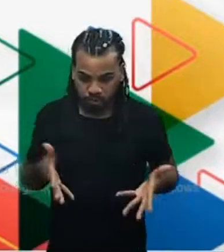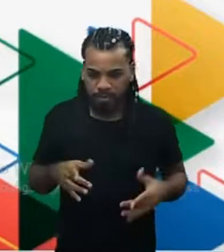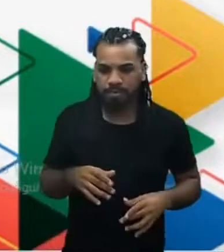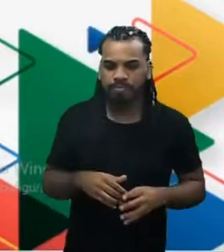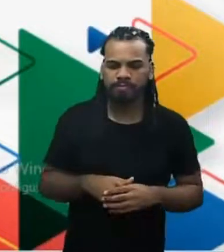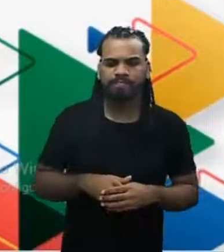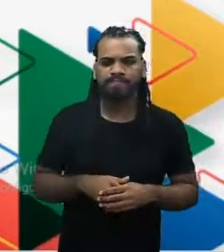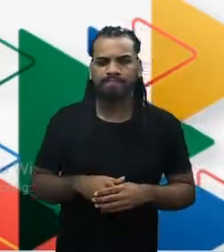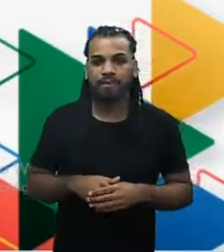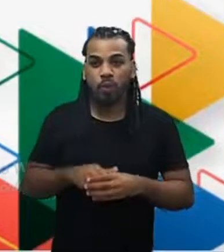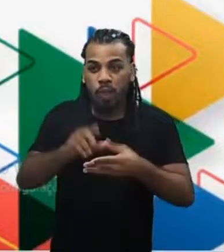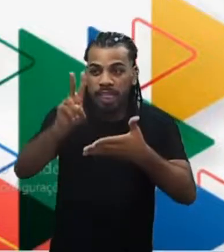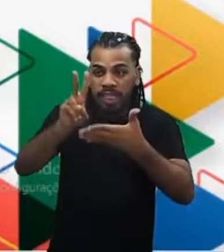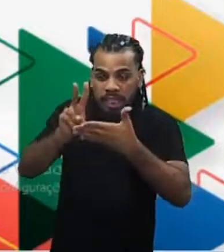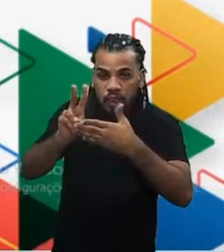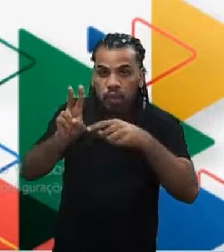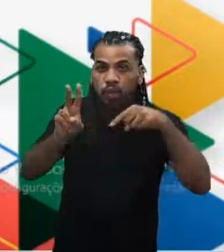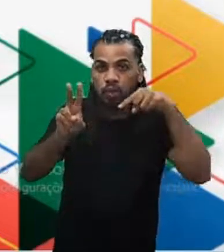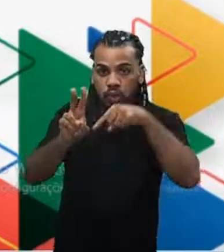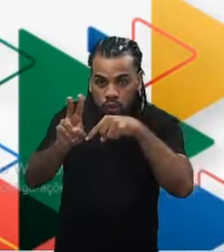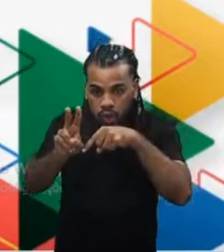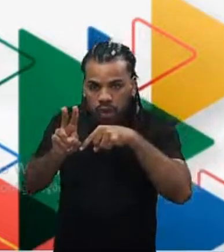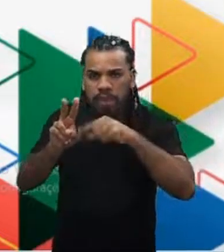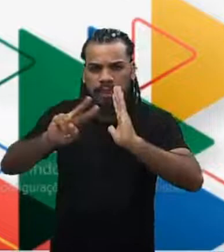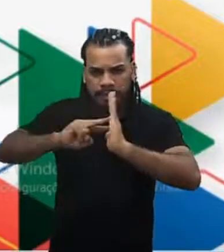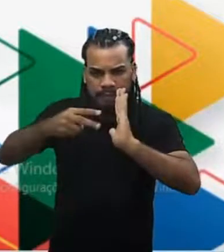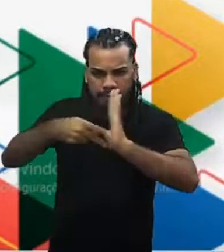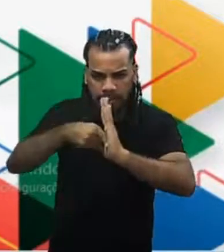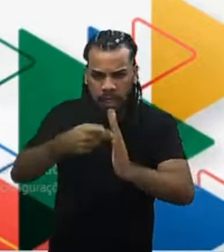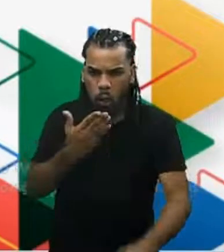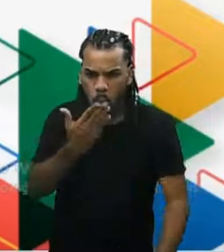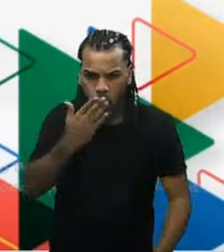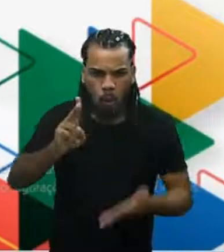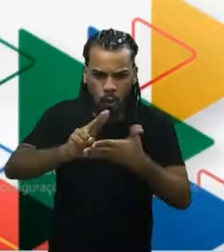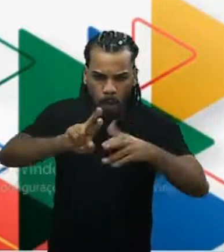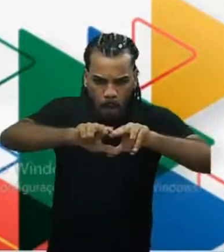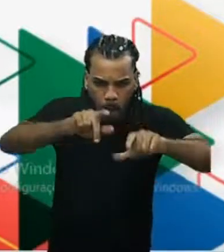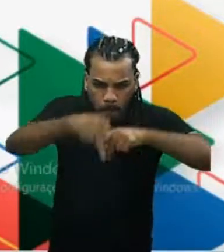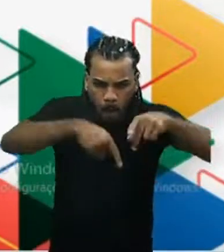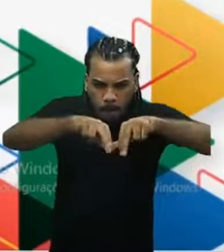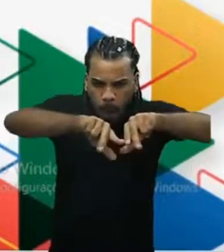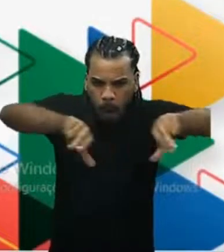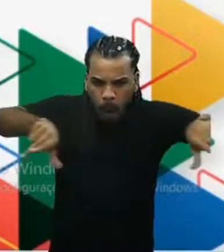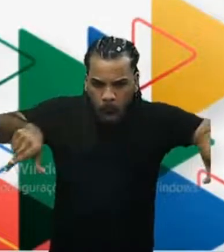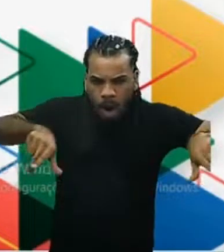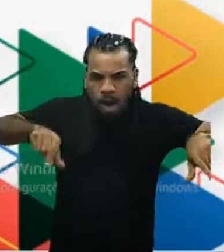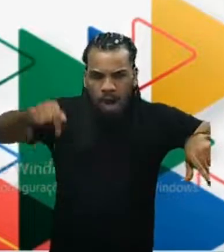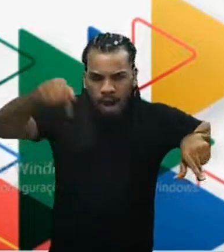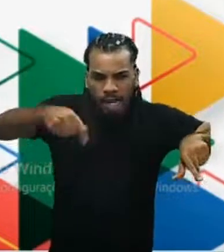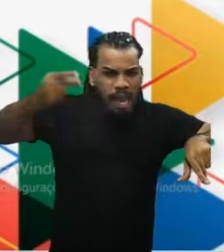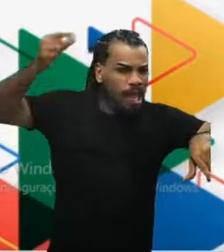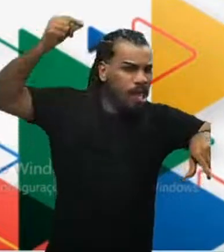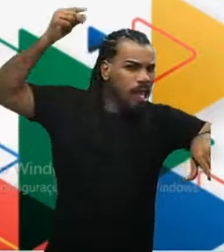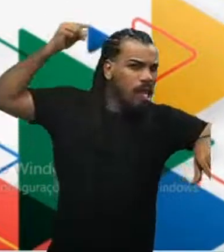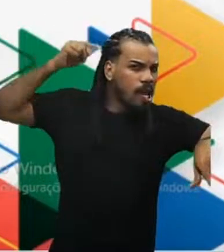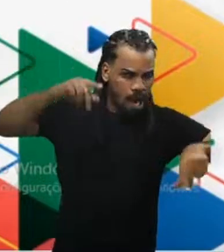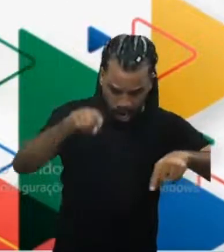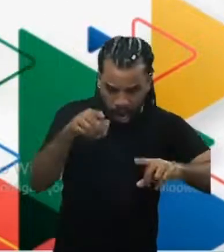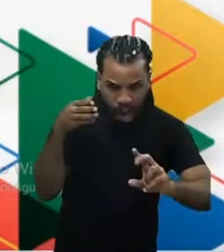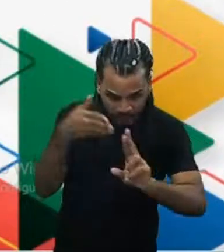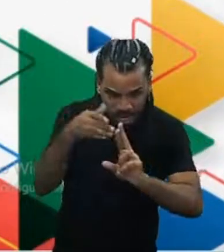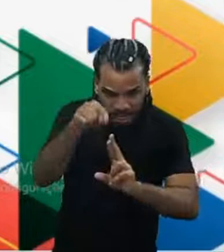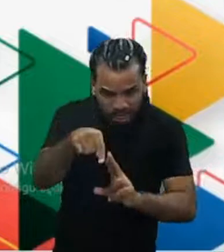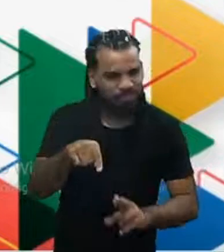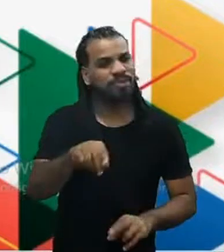o termo índio não reflete a variedade de povos que habitavam e habitam